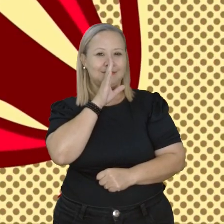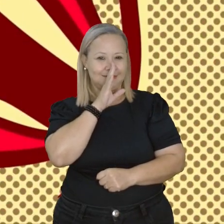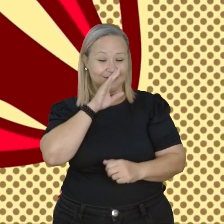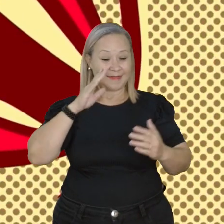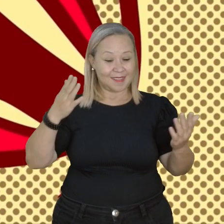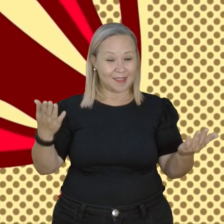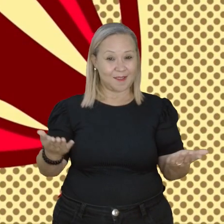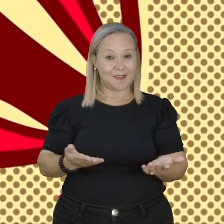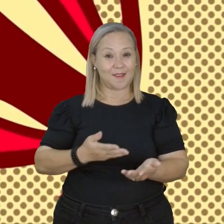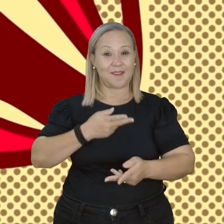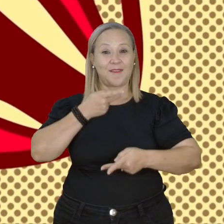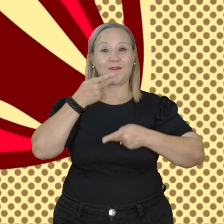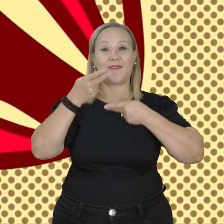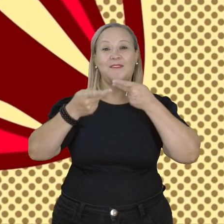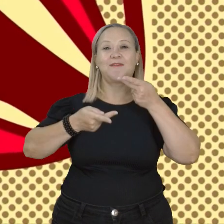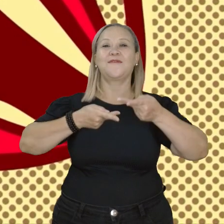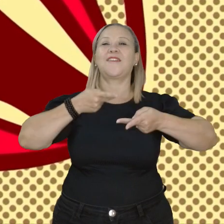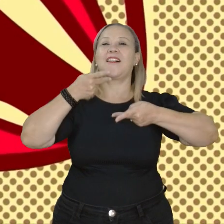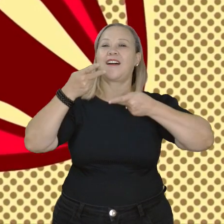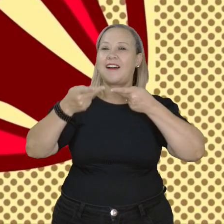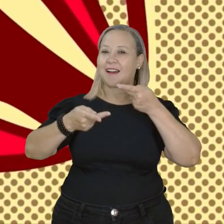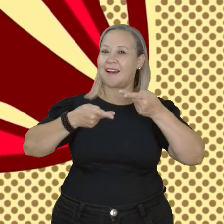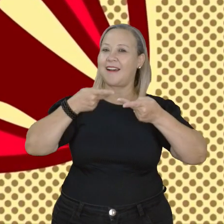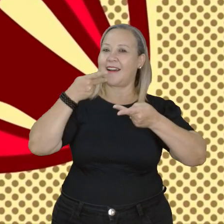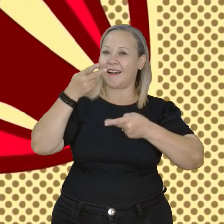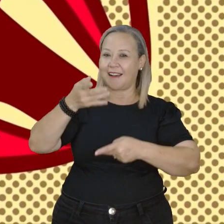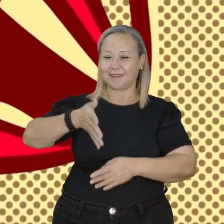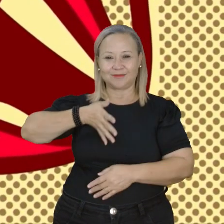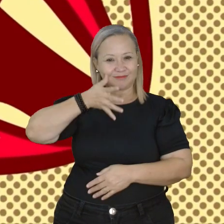Agora eu vou falar